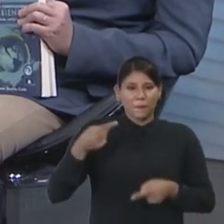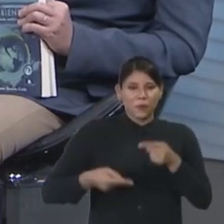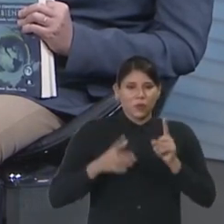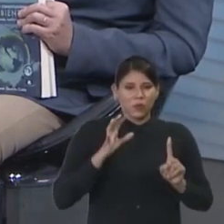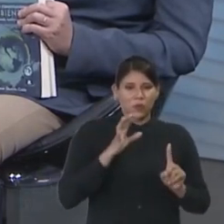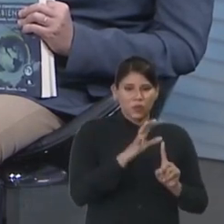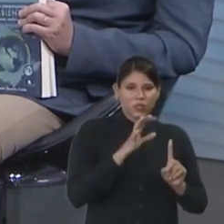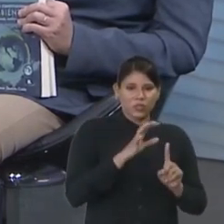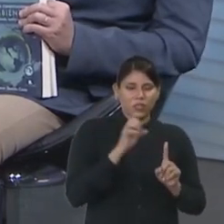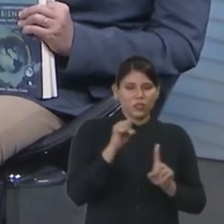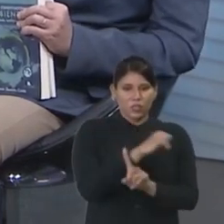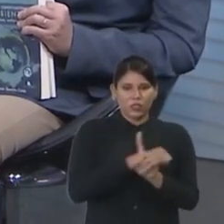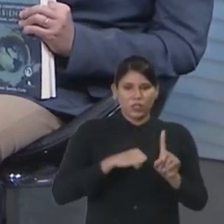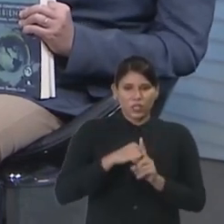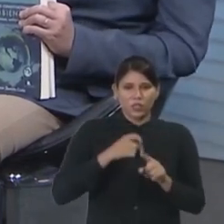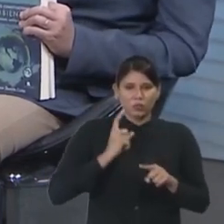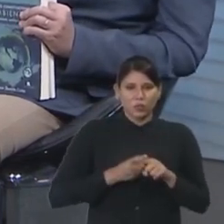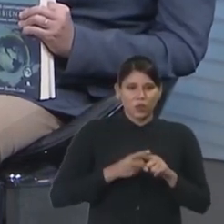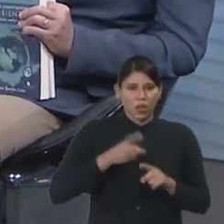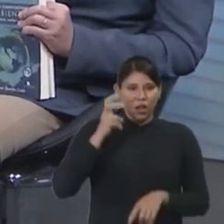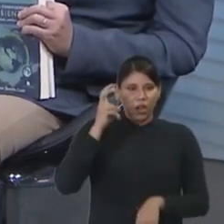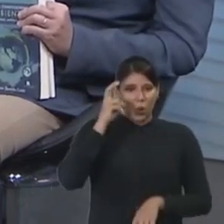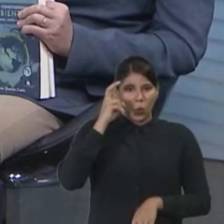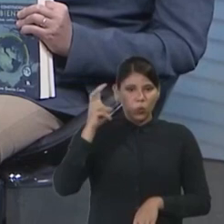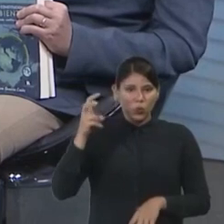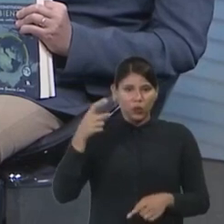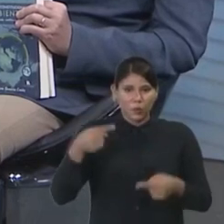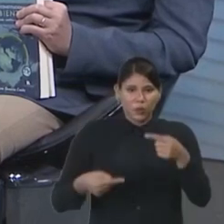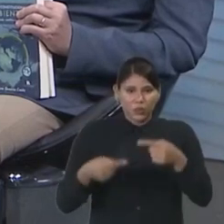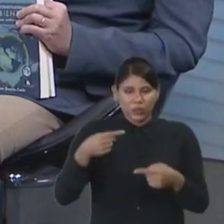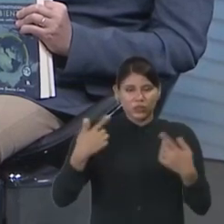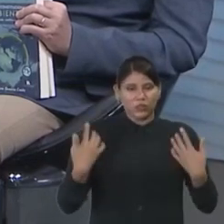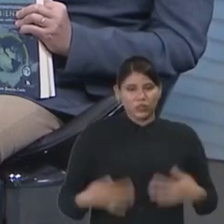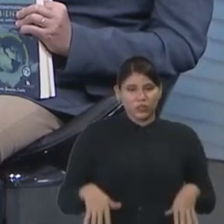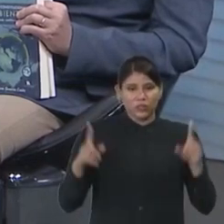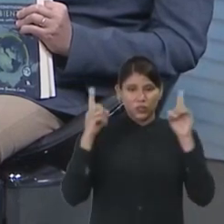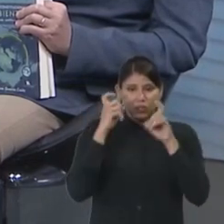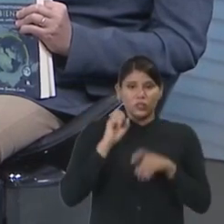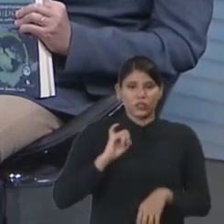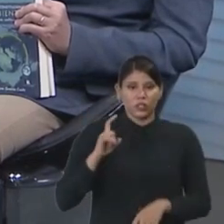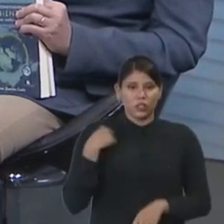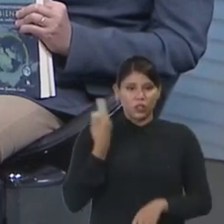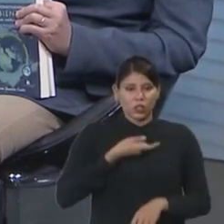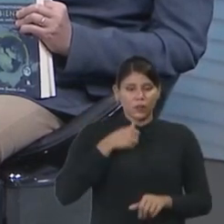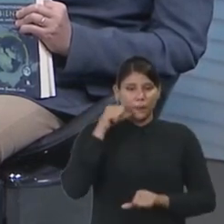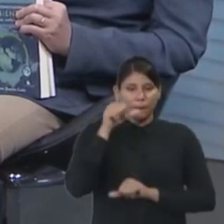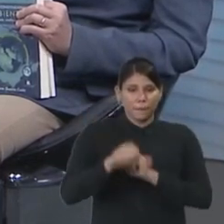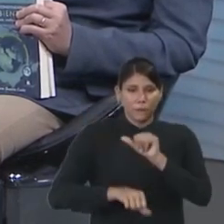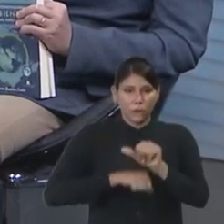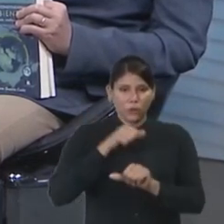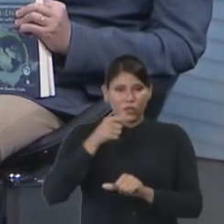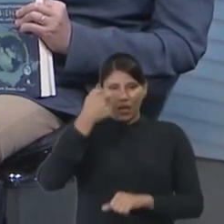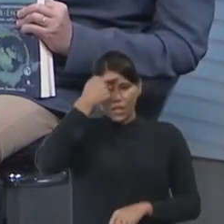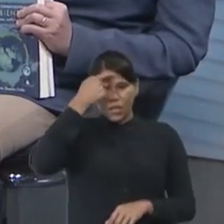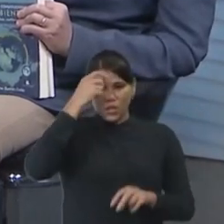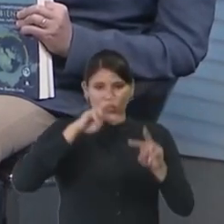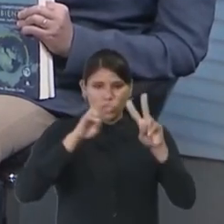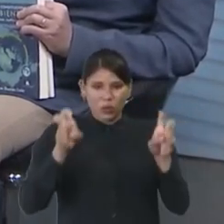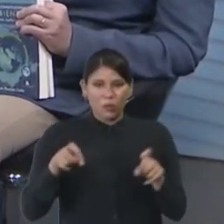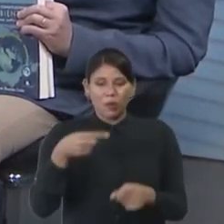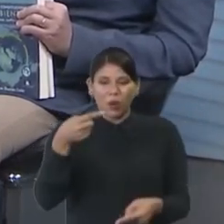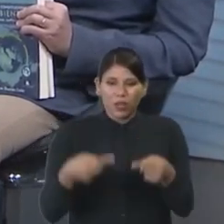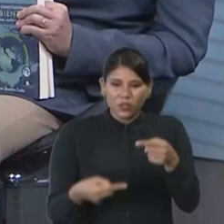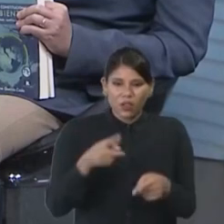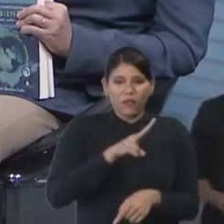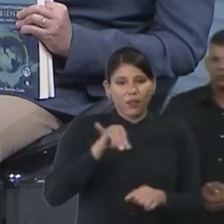porque a nossa cultura política é lá embaixo. Se nós, enquanto sociedade, mudarmos a nossa postura em relação aos políticos, eles vão ter que mudar.